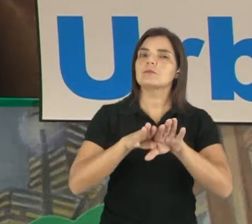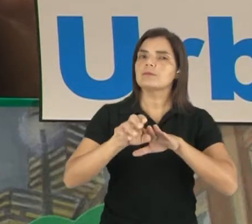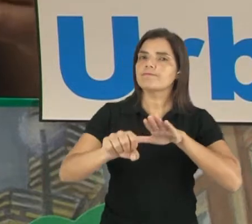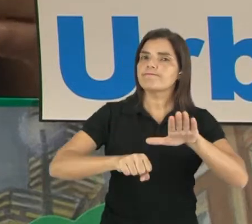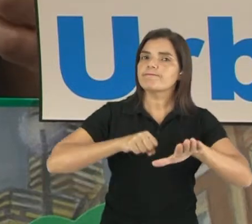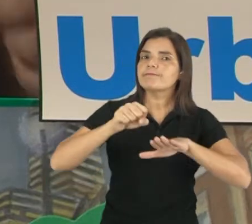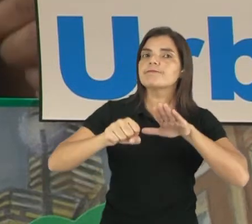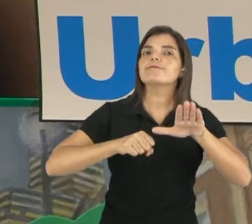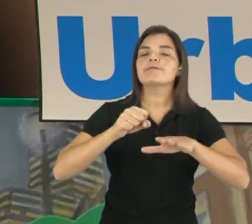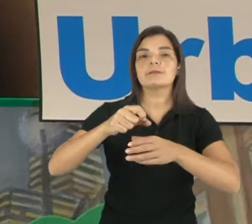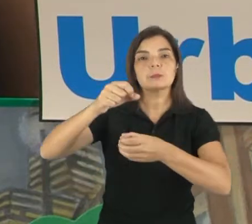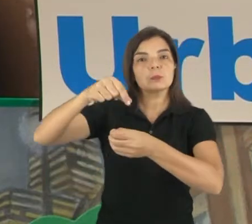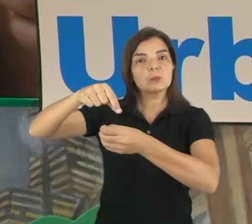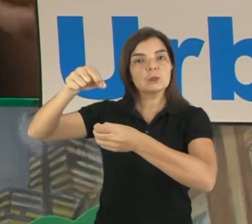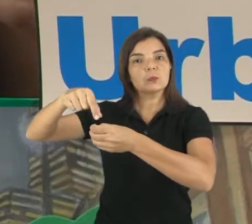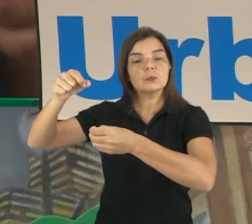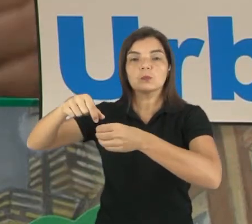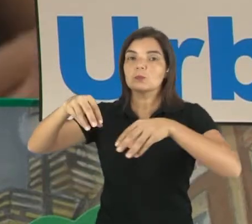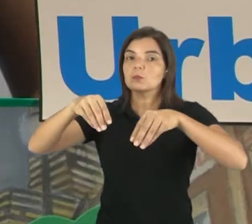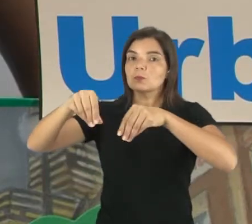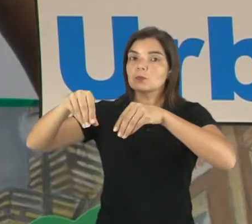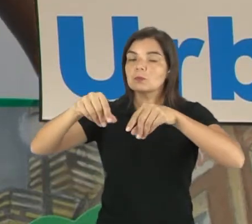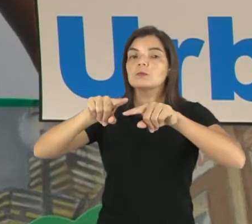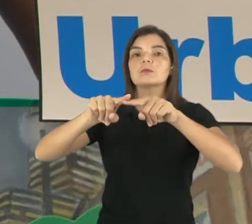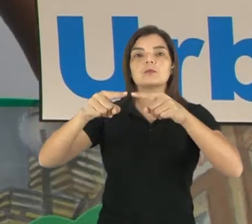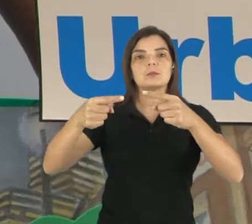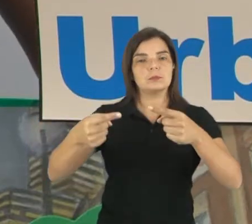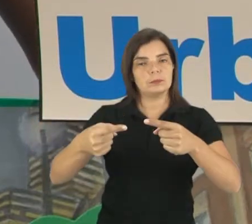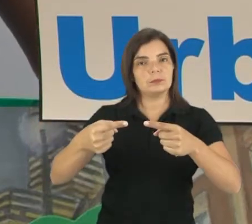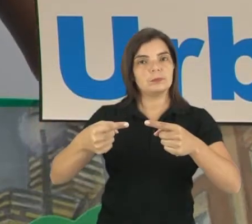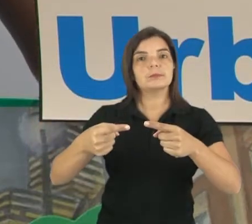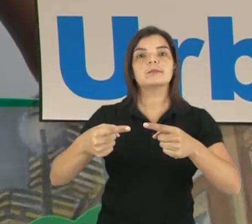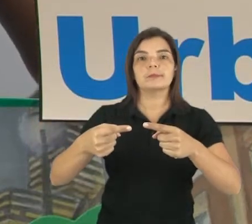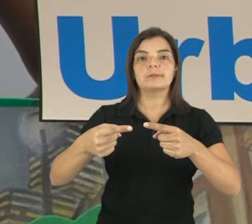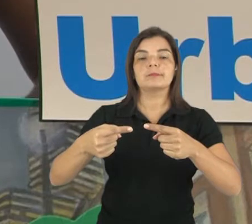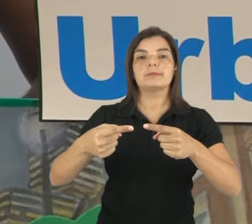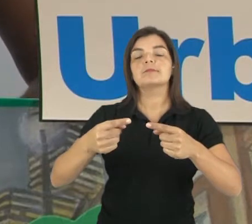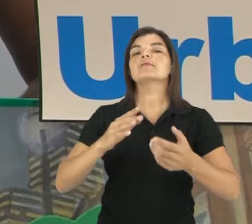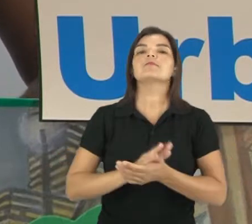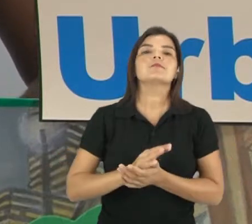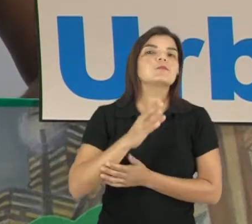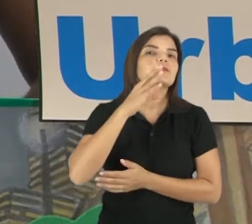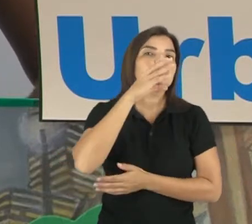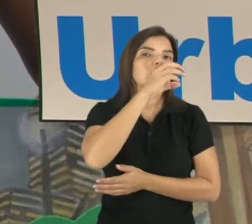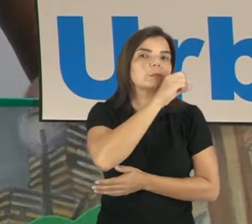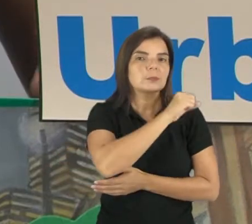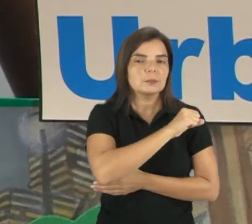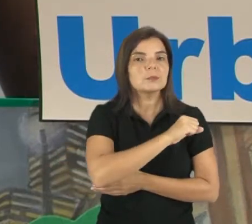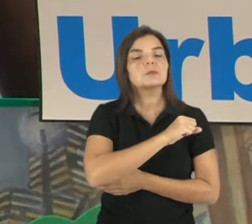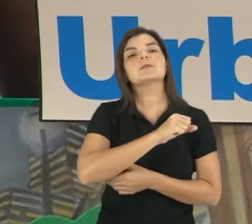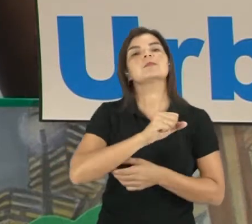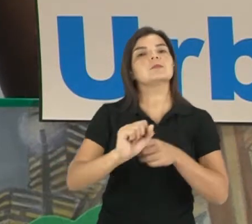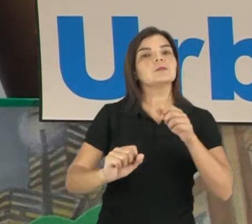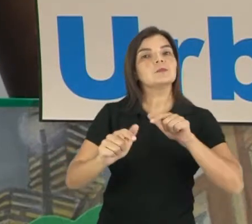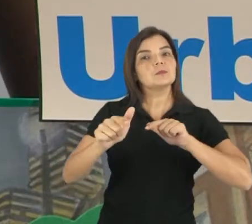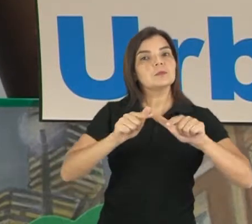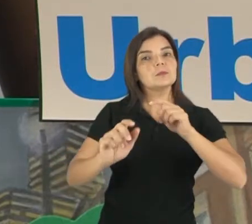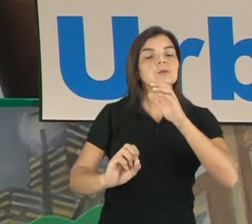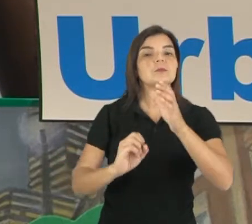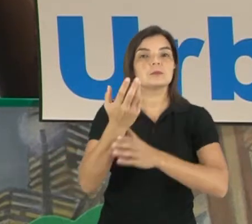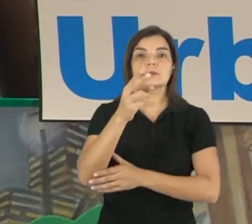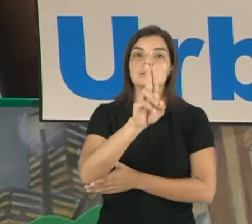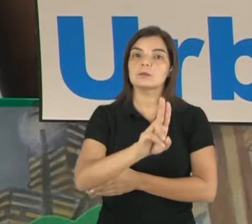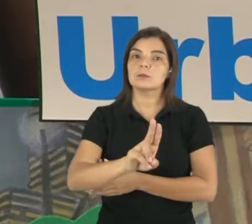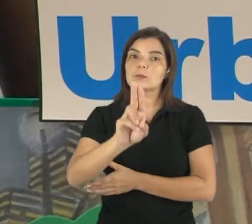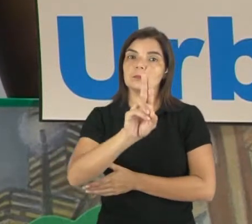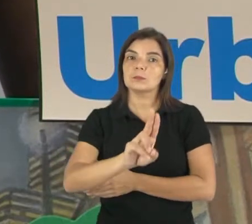máquinas, ele cultiva a terra, mas é de uma forma mais rápida, né, esse trabalho que ele realiza, porque ele